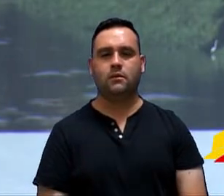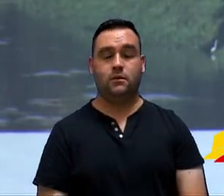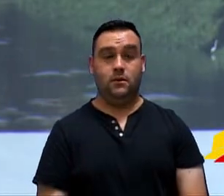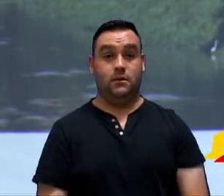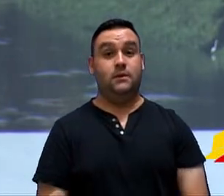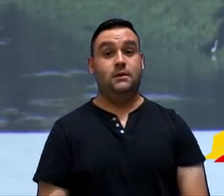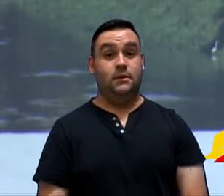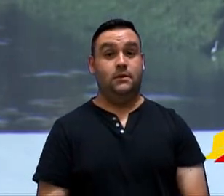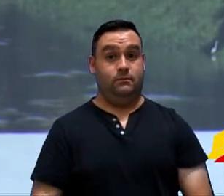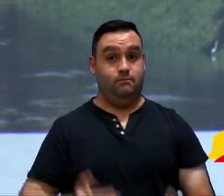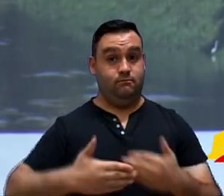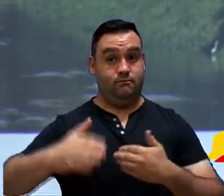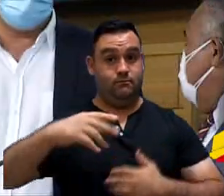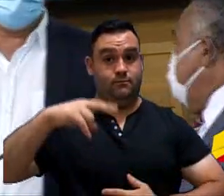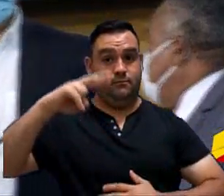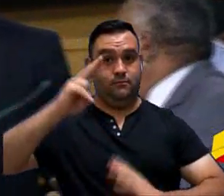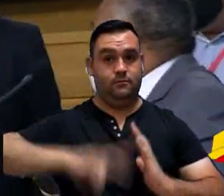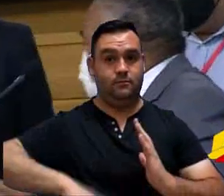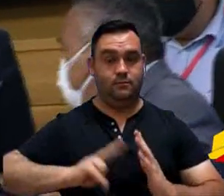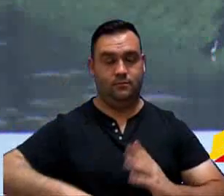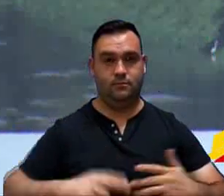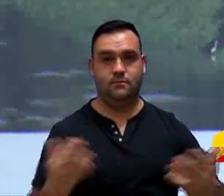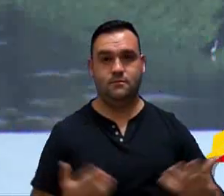Ora, vamos lá, vou ler aqui o...